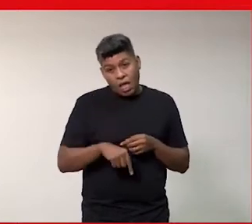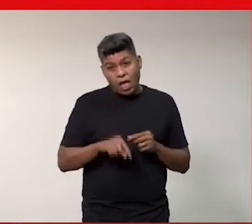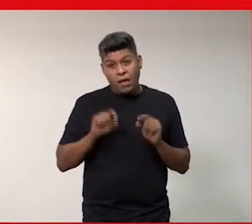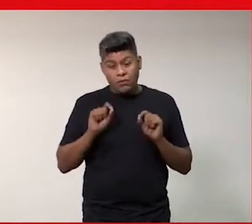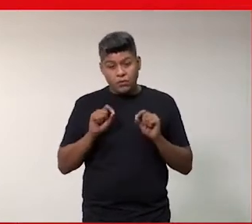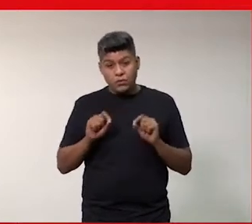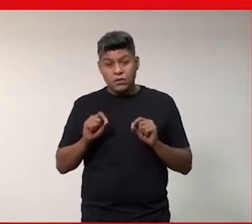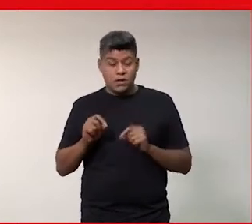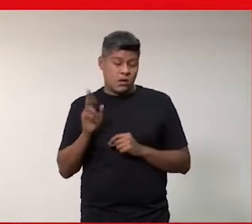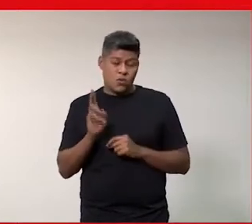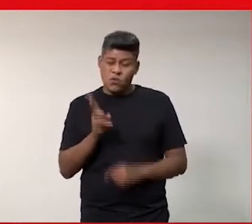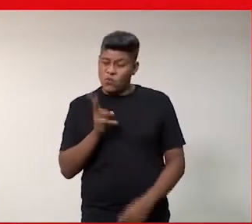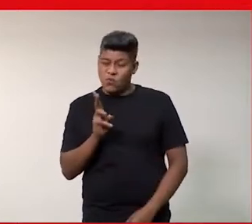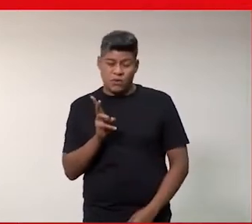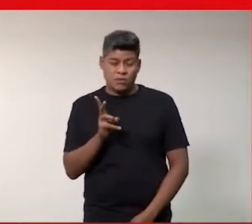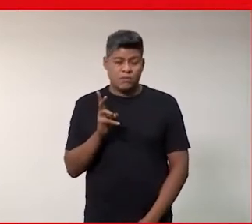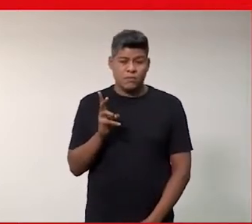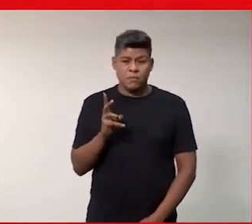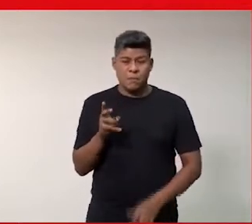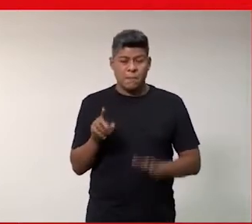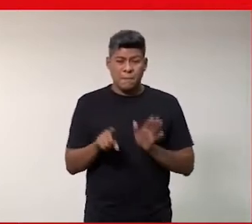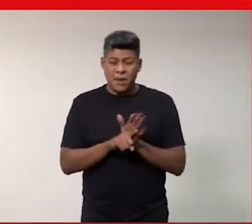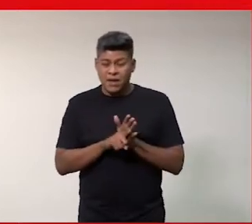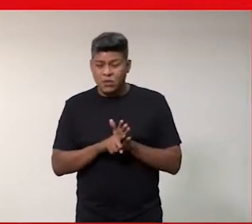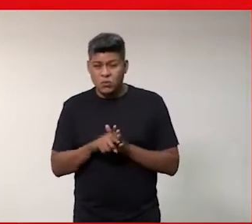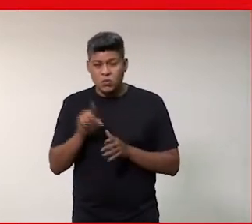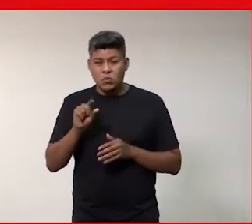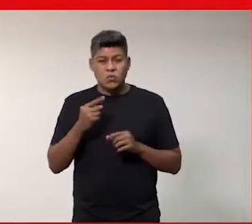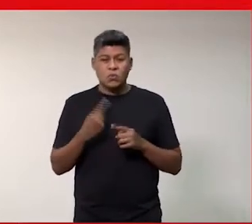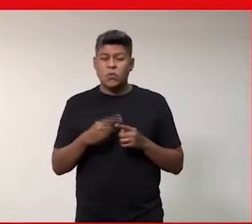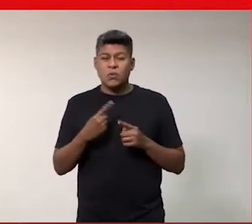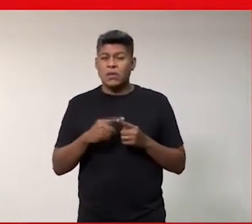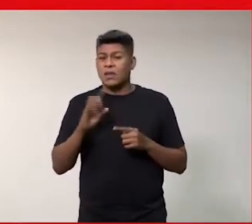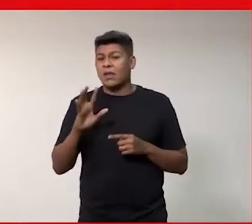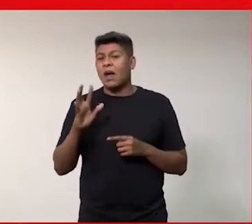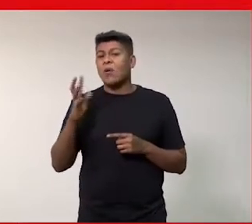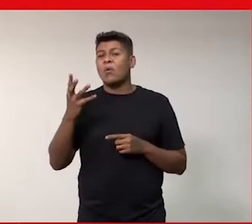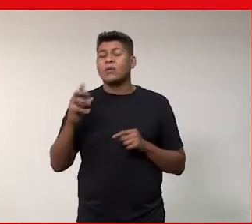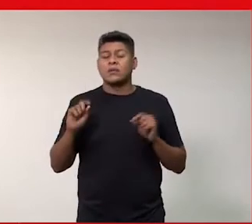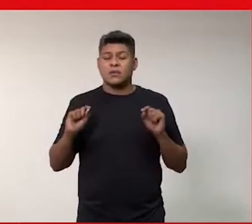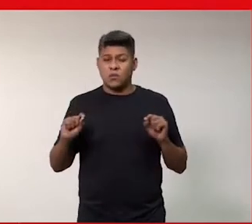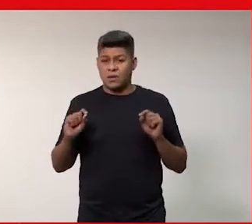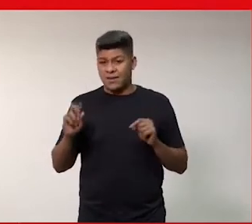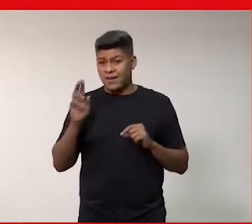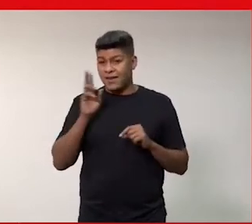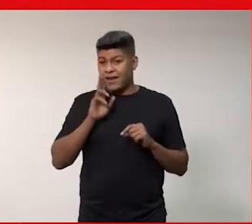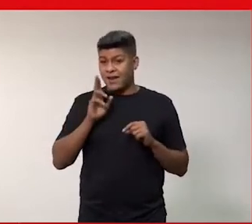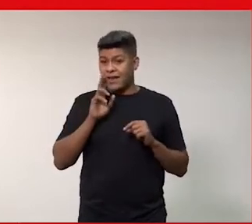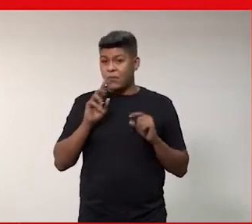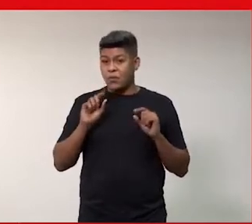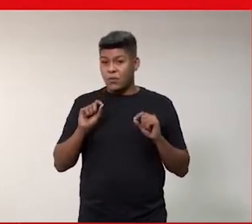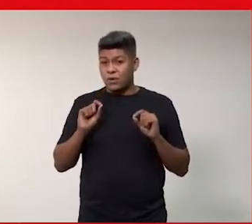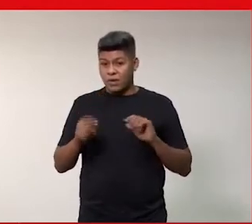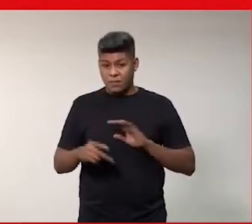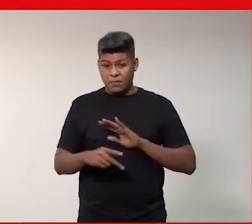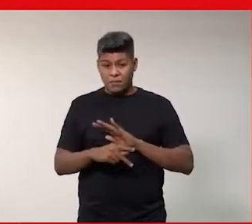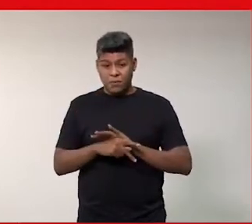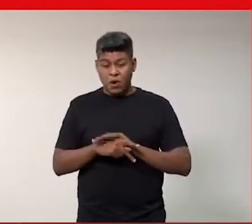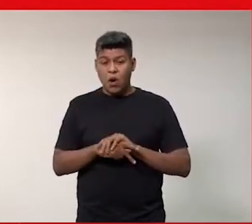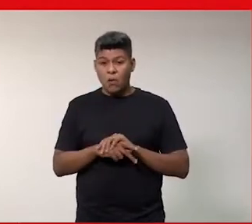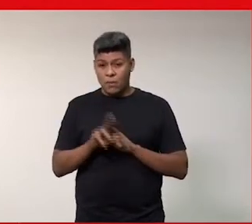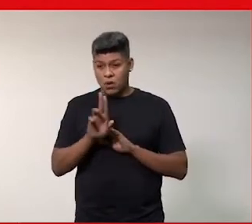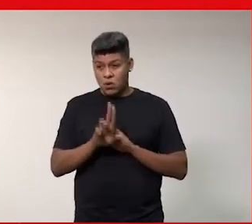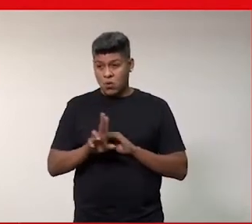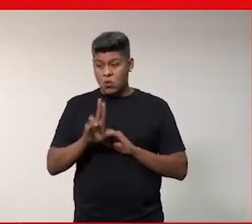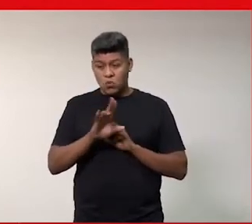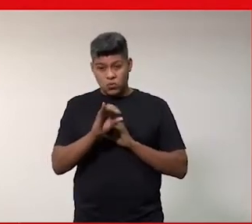usando menos do que os homens. Por quê? Né? O que está acontecendo? E lembrando que isso foi em relação a uso